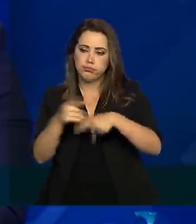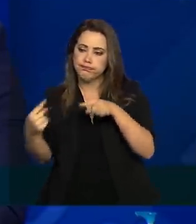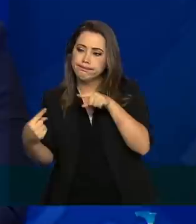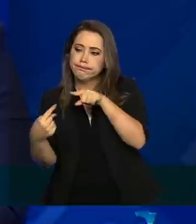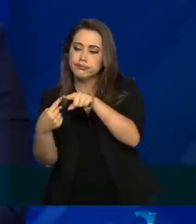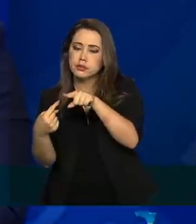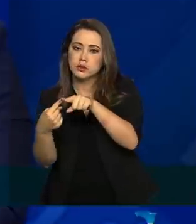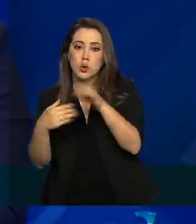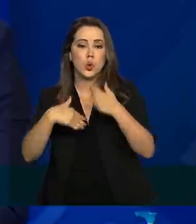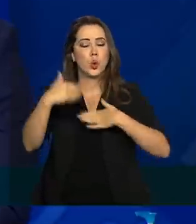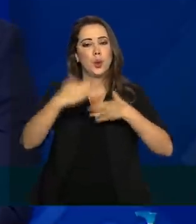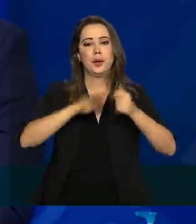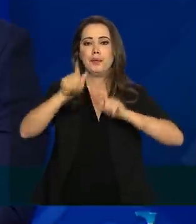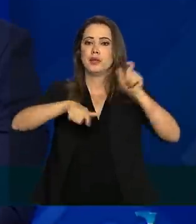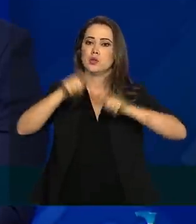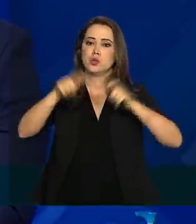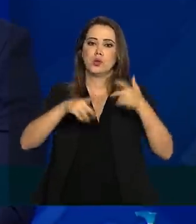dificultar